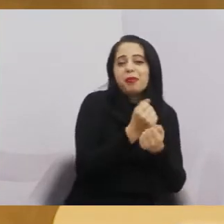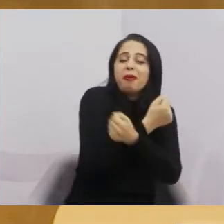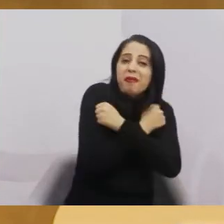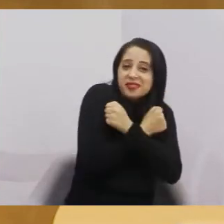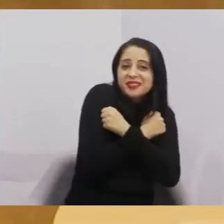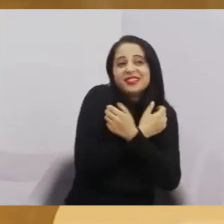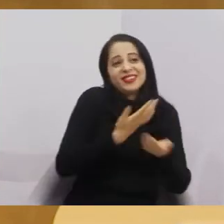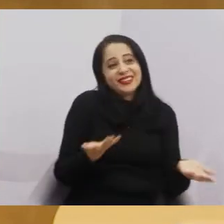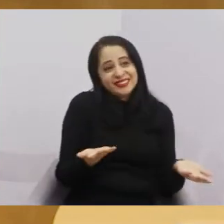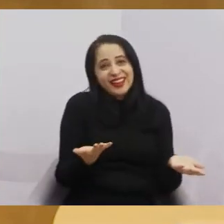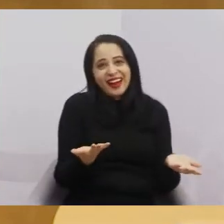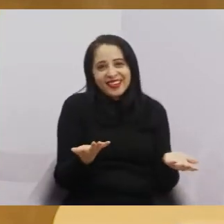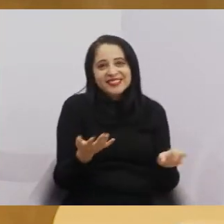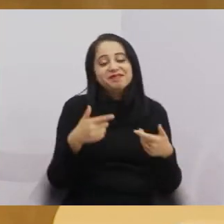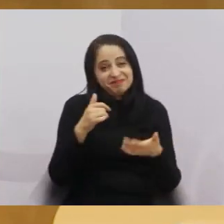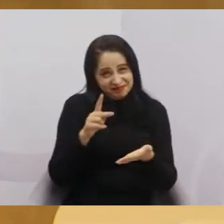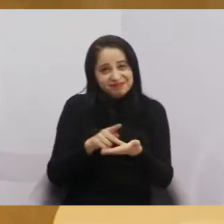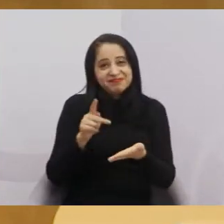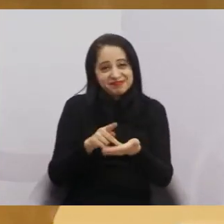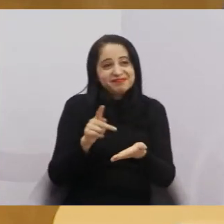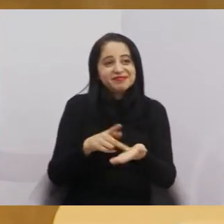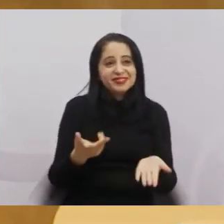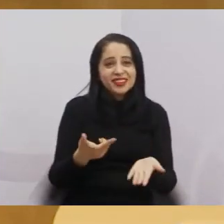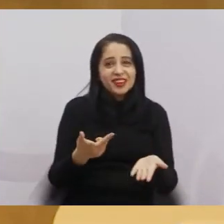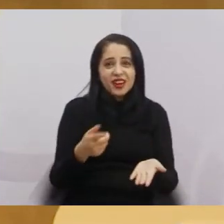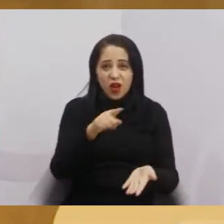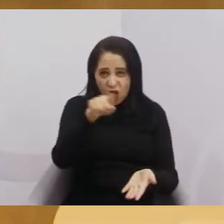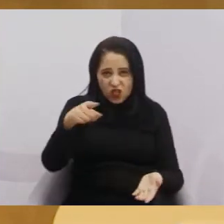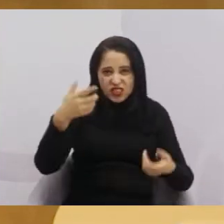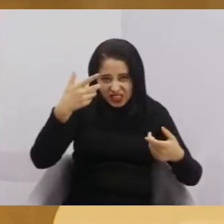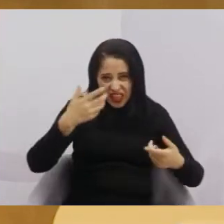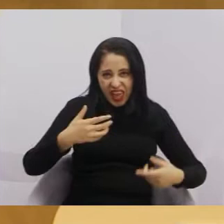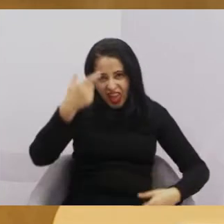está risada, mas é verdade. Você acha que eu queria estar aqui?